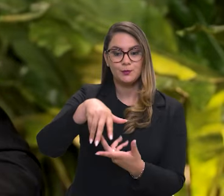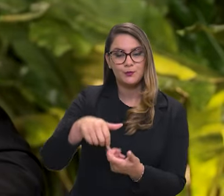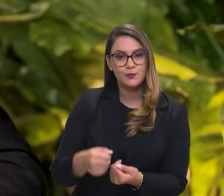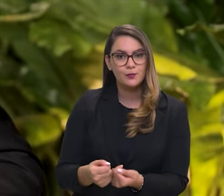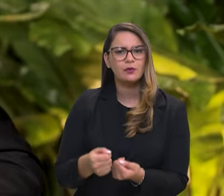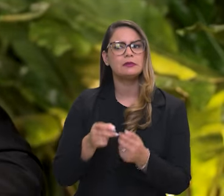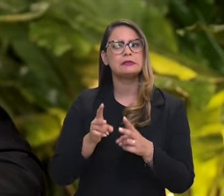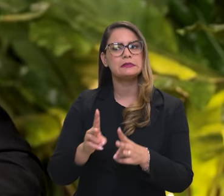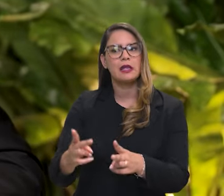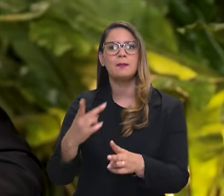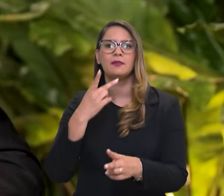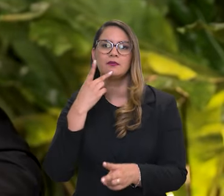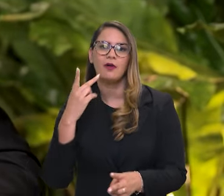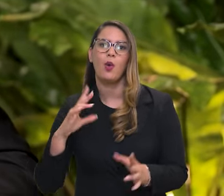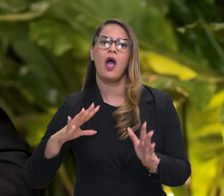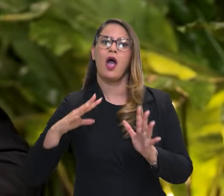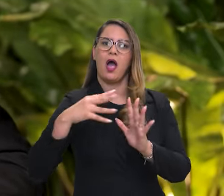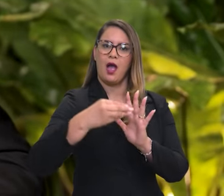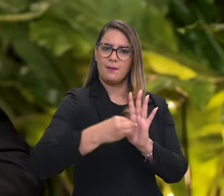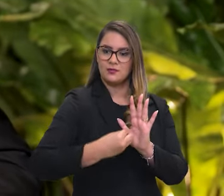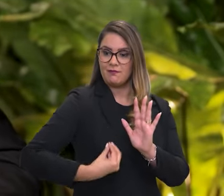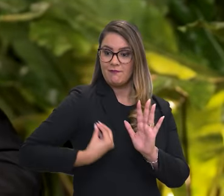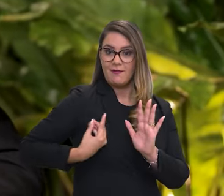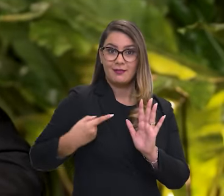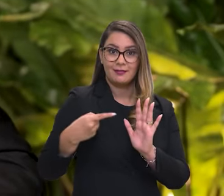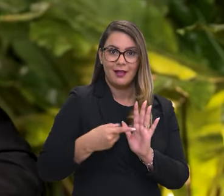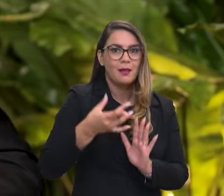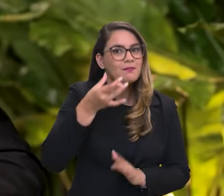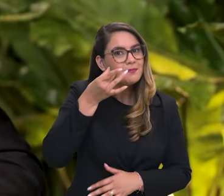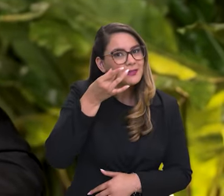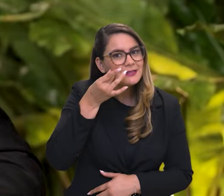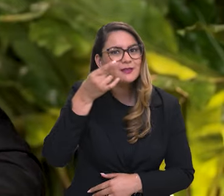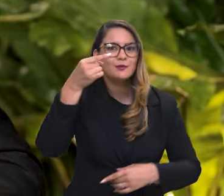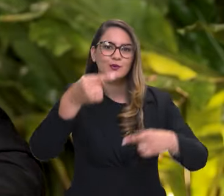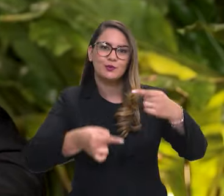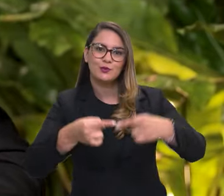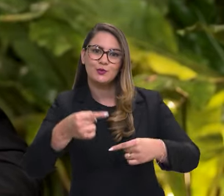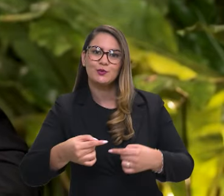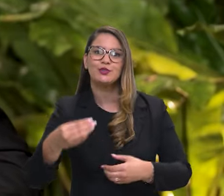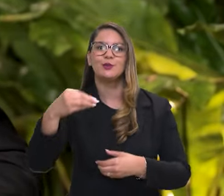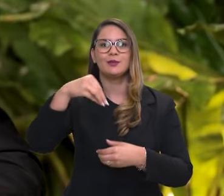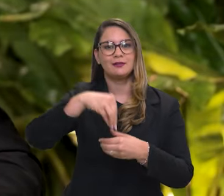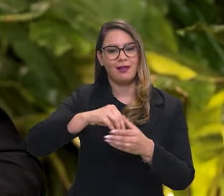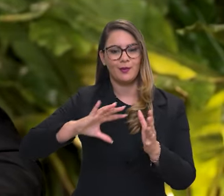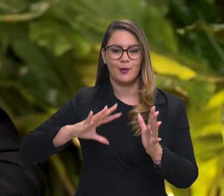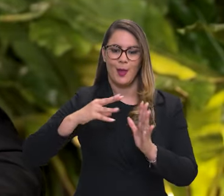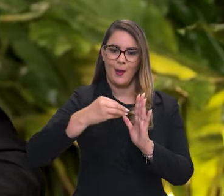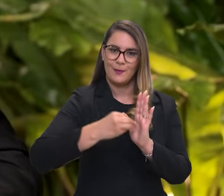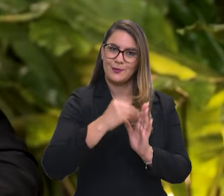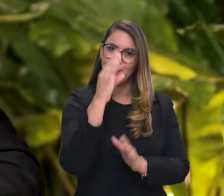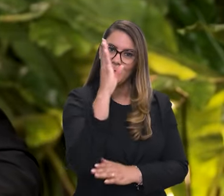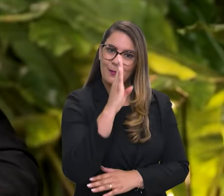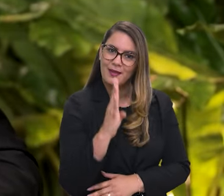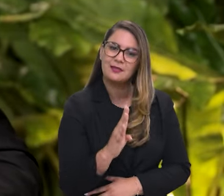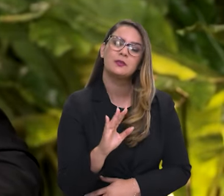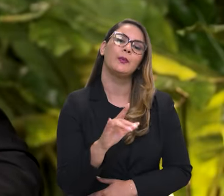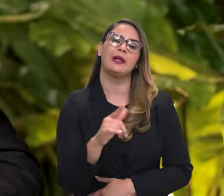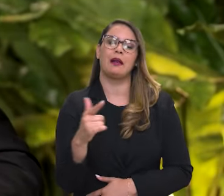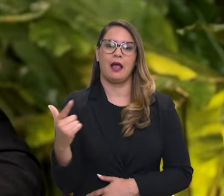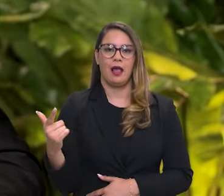O mundo inteiro, que sempre ouviu falar da Amazônia, vai estar lá debatendo mudanças climáticas dentro da Amazônia brasileira.